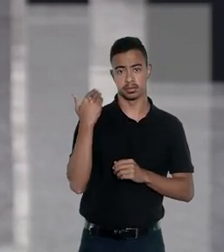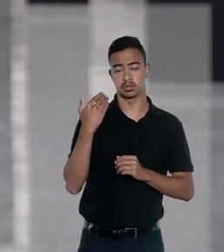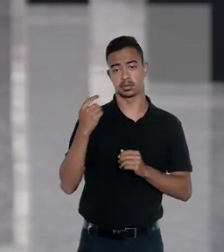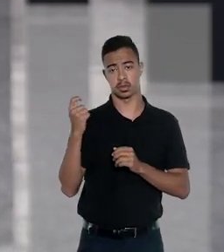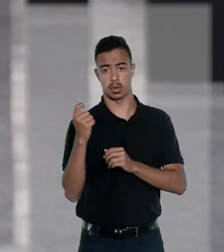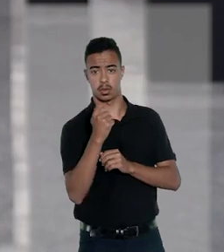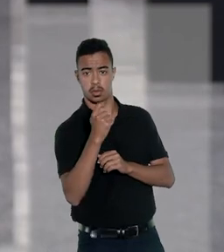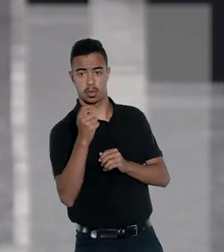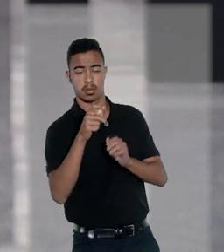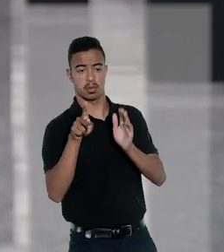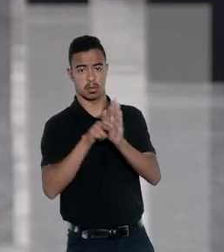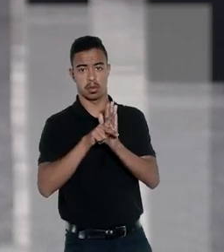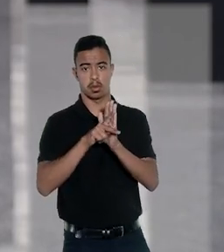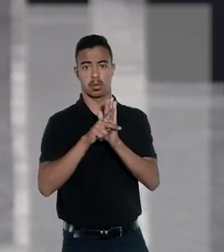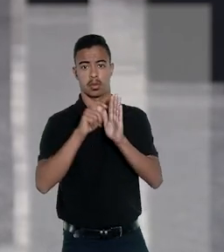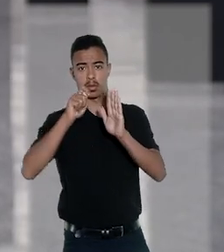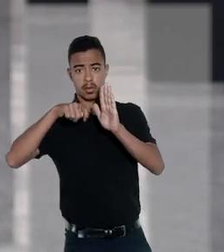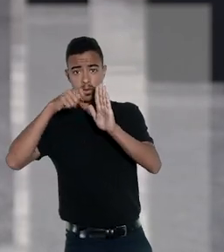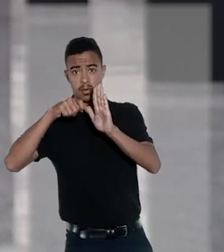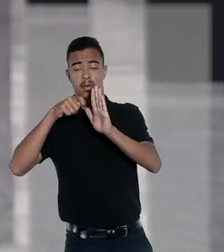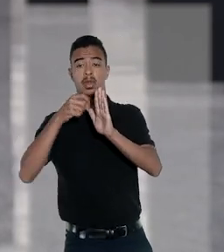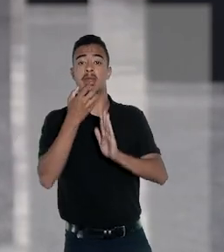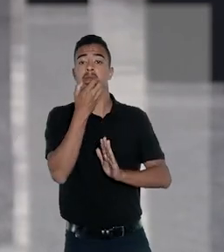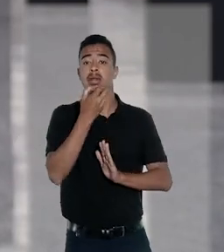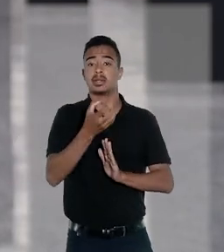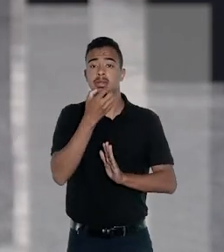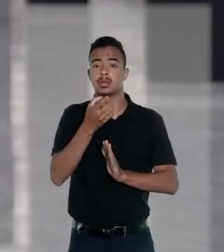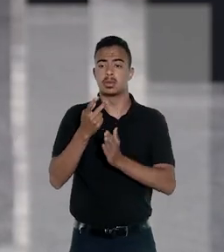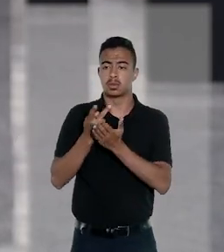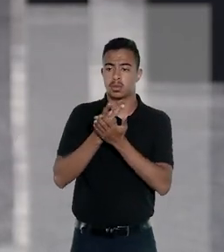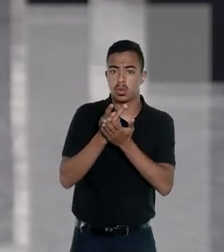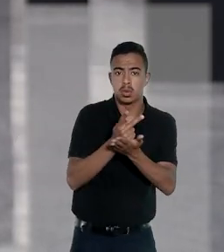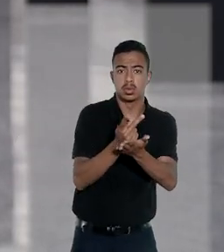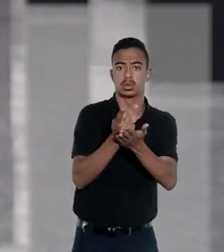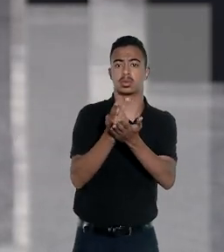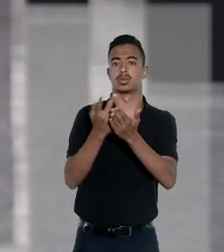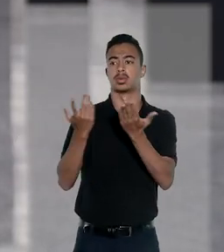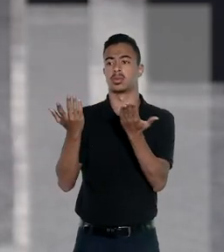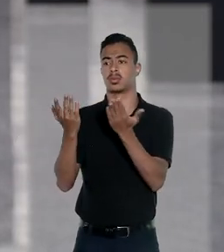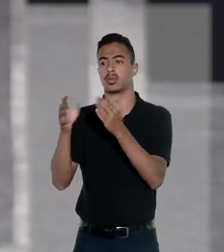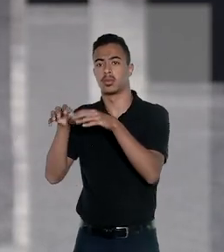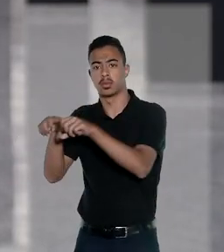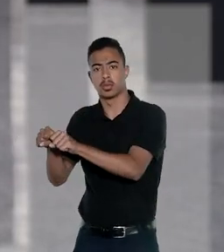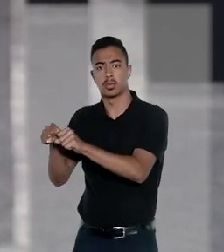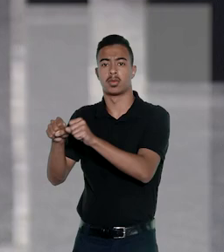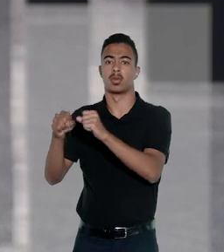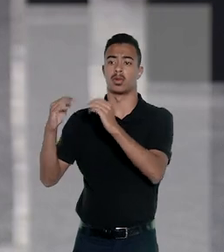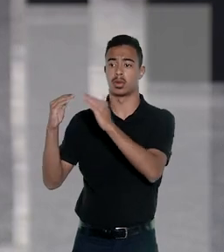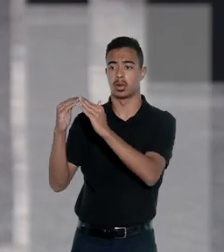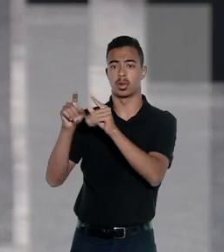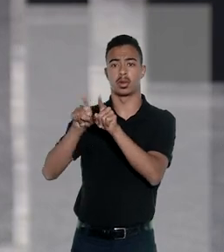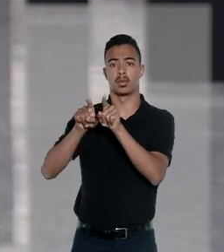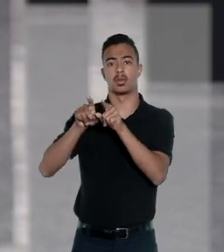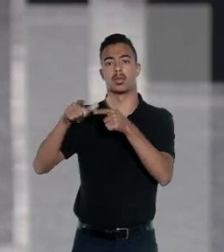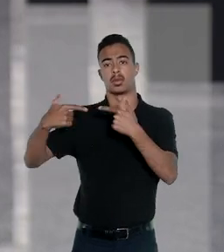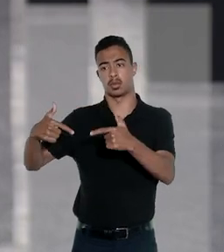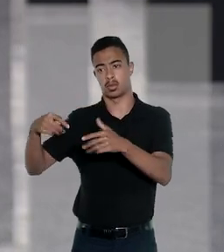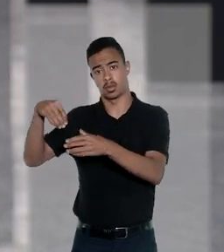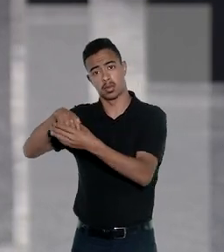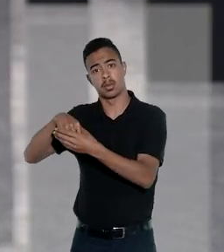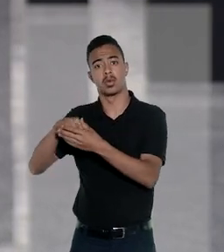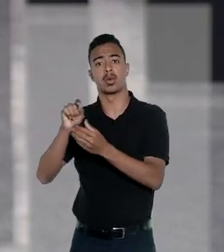Elas gravaram o ato em equipamento próprio. Em dezembro, foi realizada busca e apreensão na residência e no escritório delas,